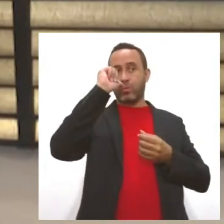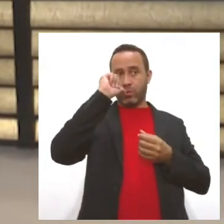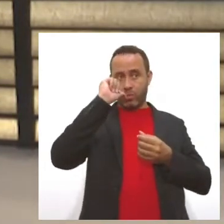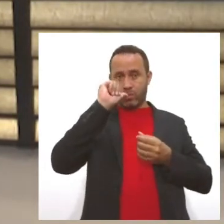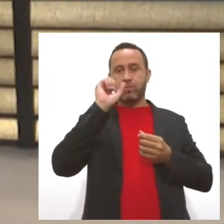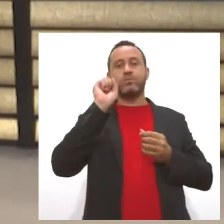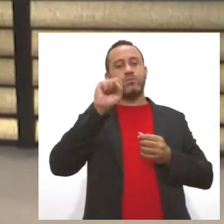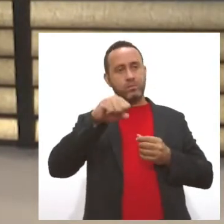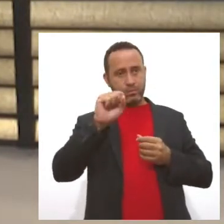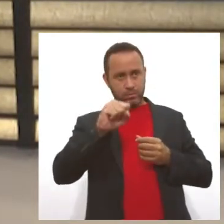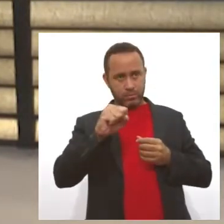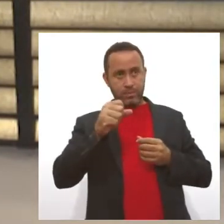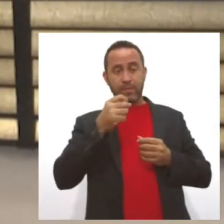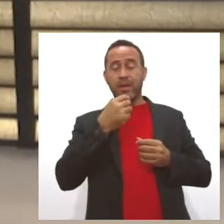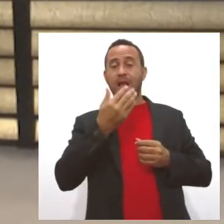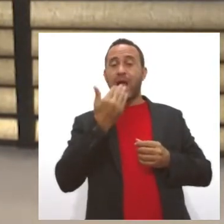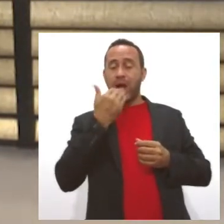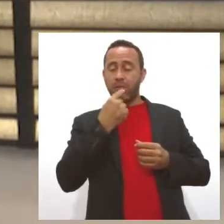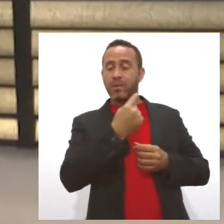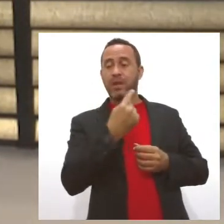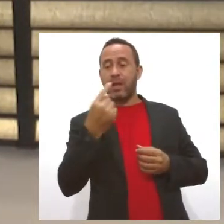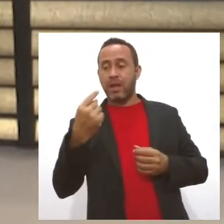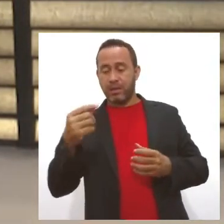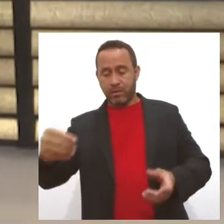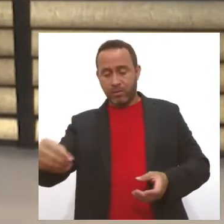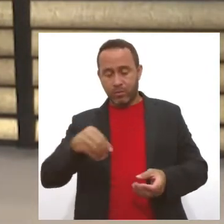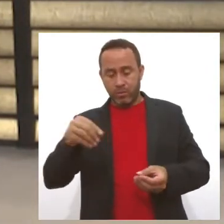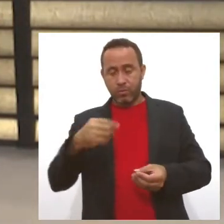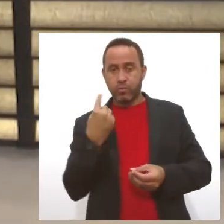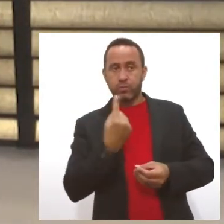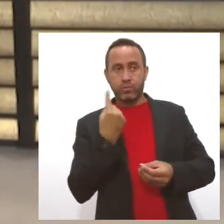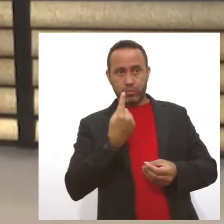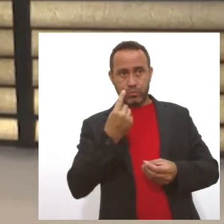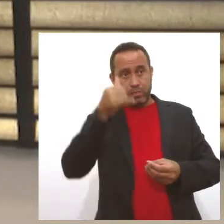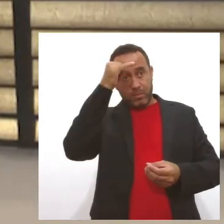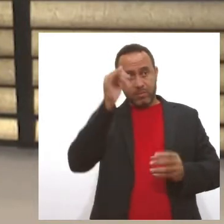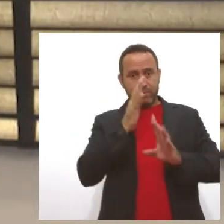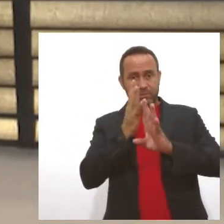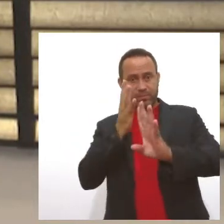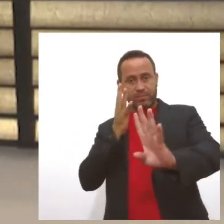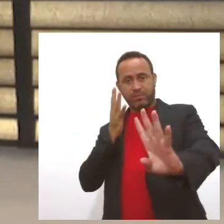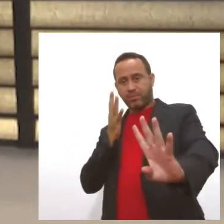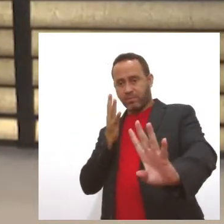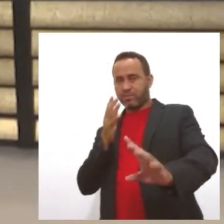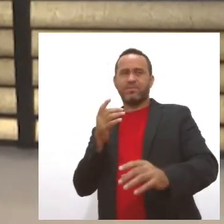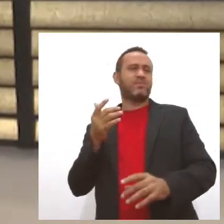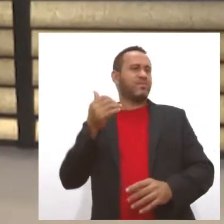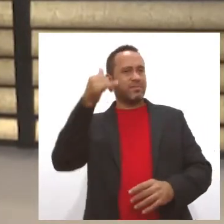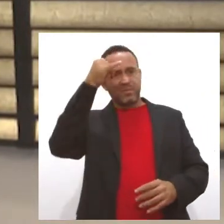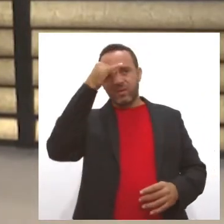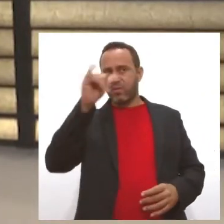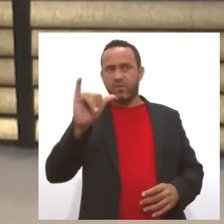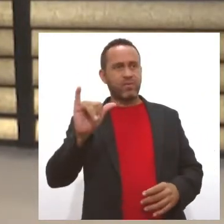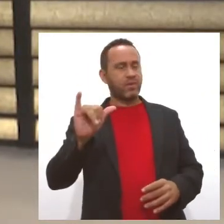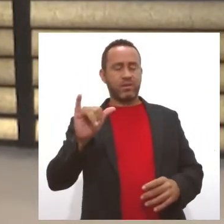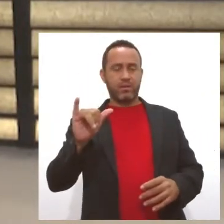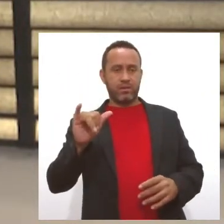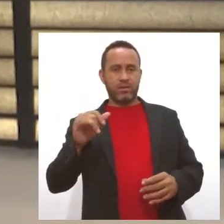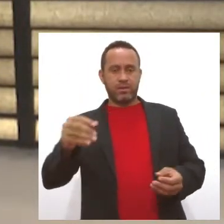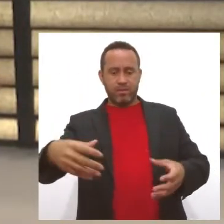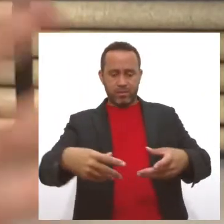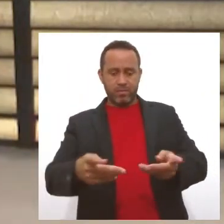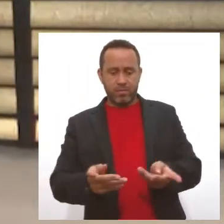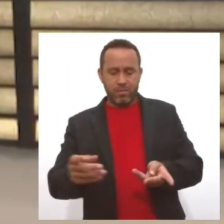comida, cada um deve se servir, mas deve-se evitar filas em torno da comida para fazer seu prato.